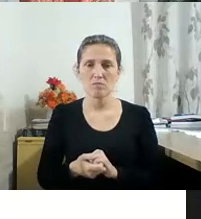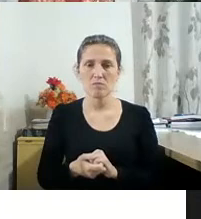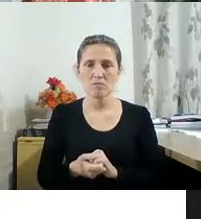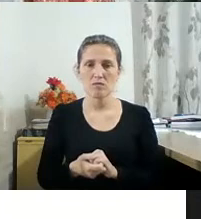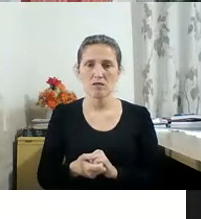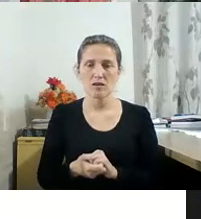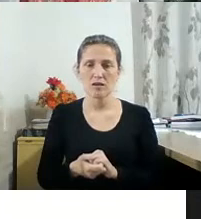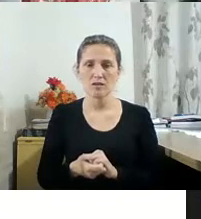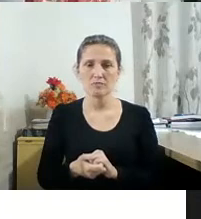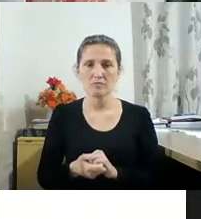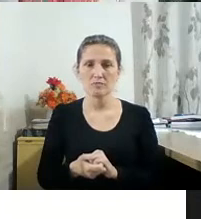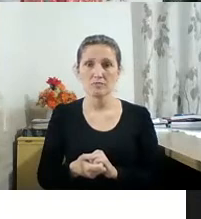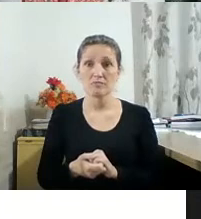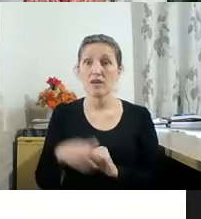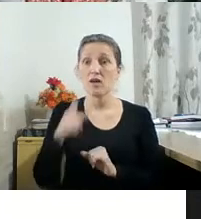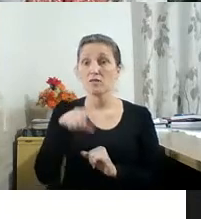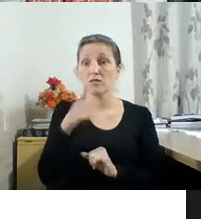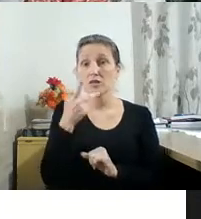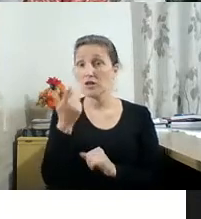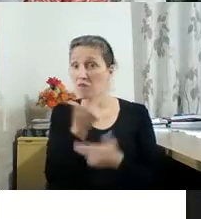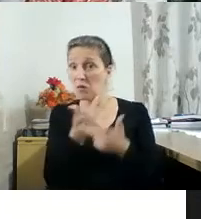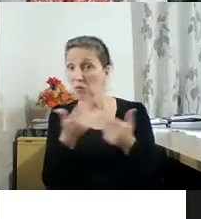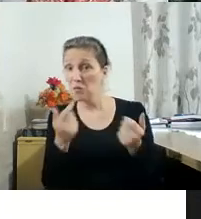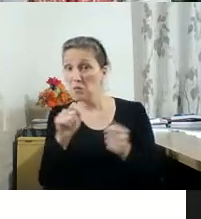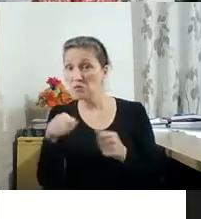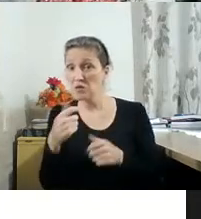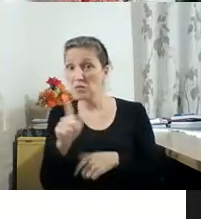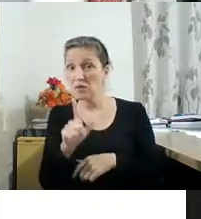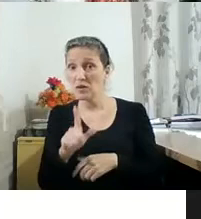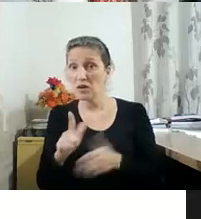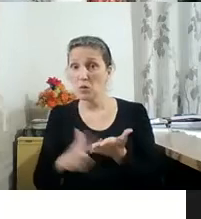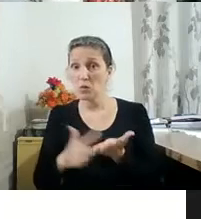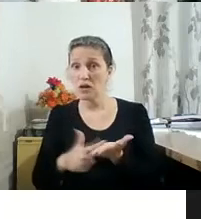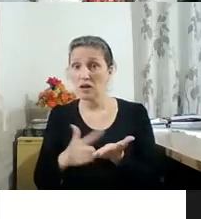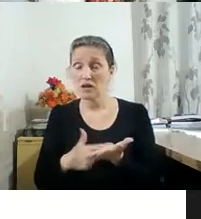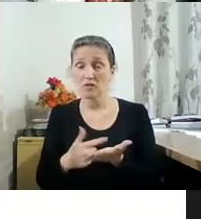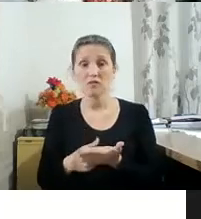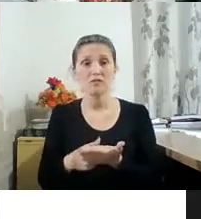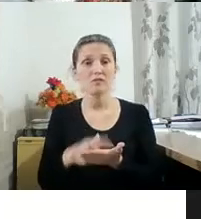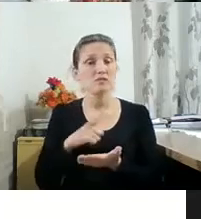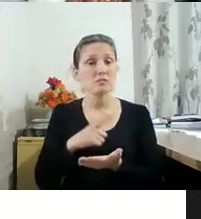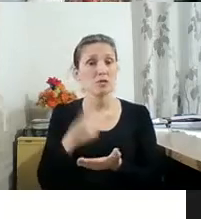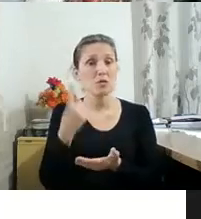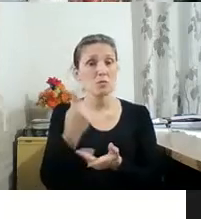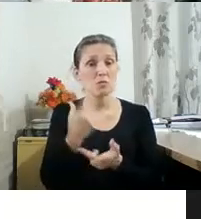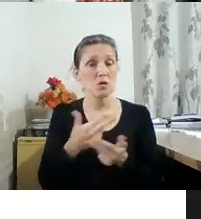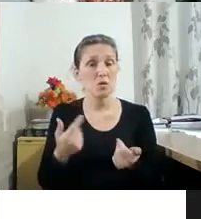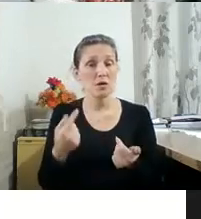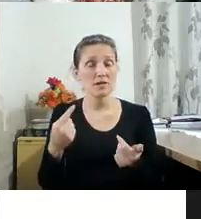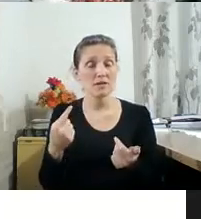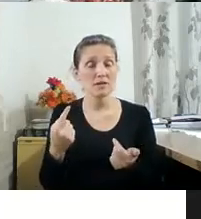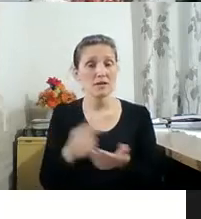Laura, não sei se vocês querem comentar alguma coisa sobre o livro, porque uma das questões também é que o Viagem pelo